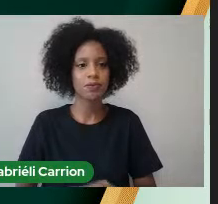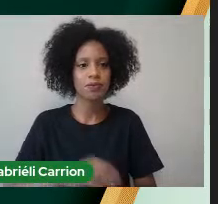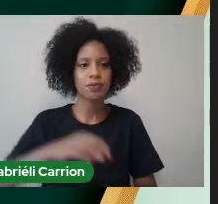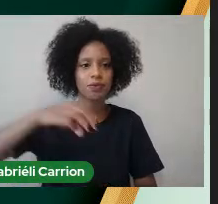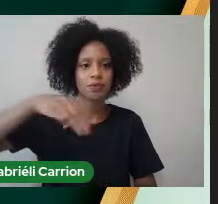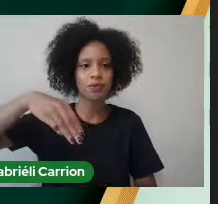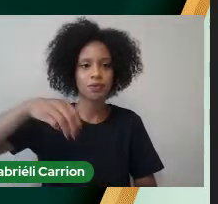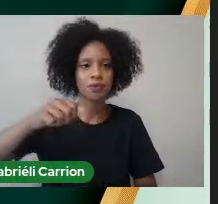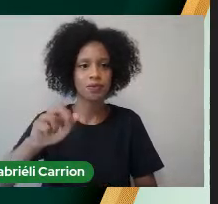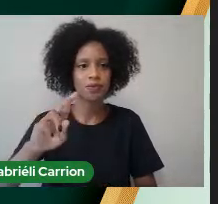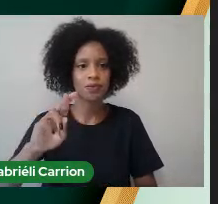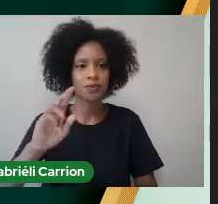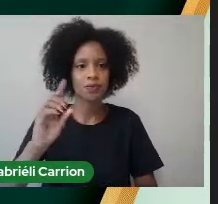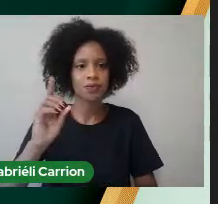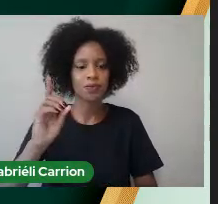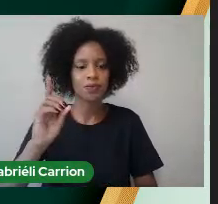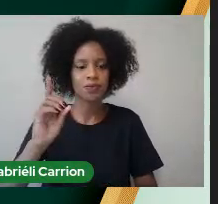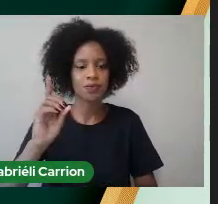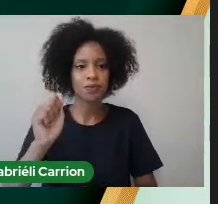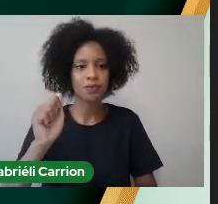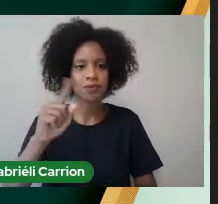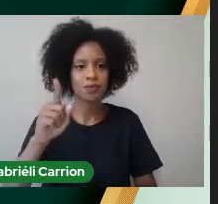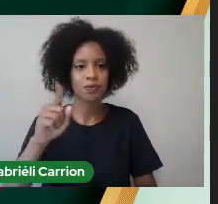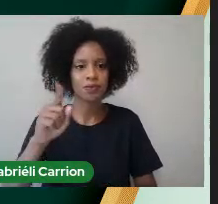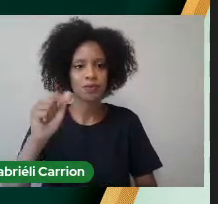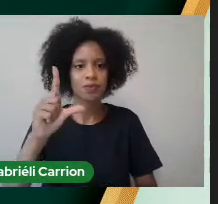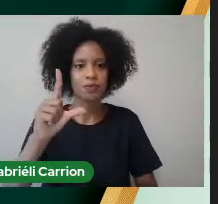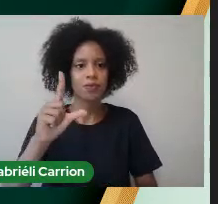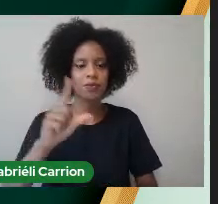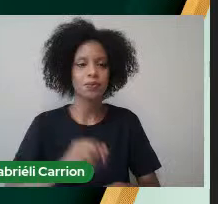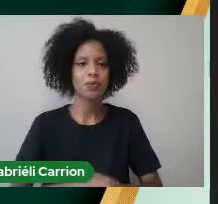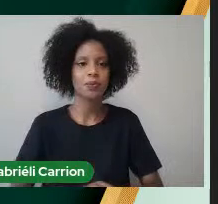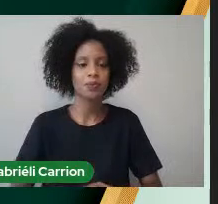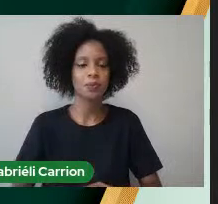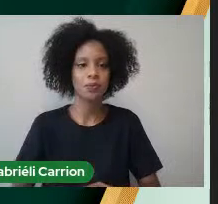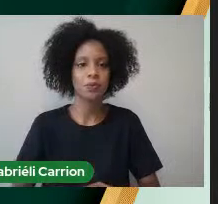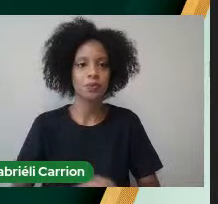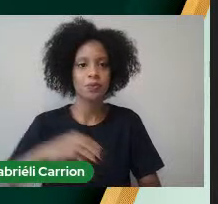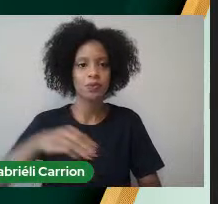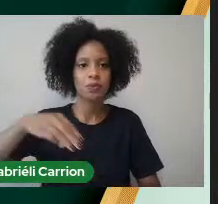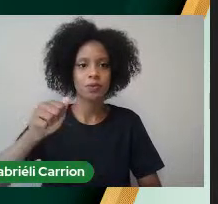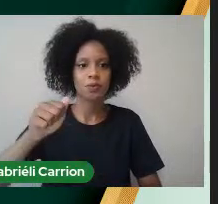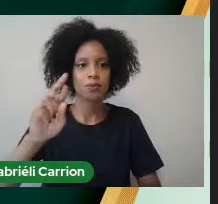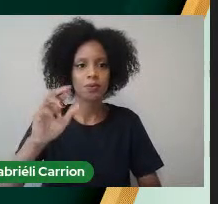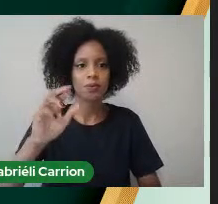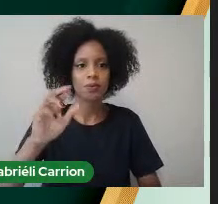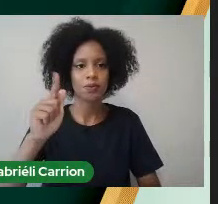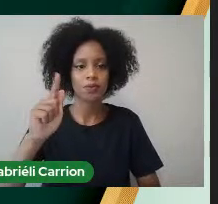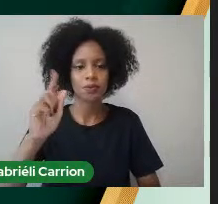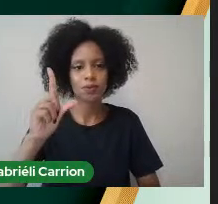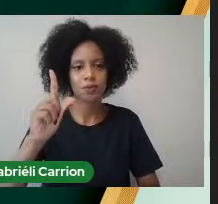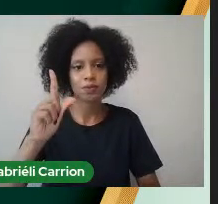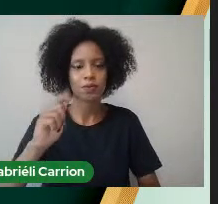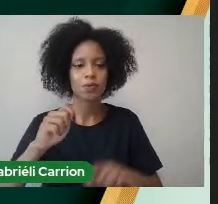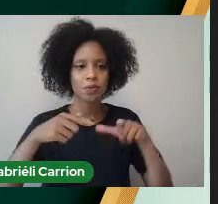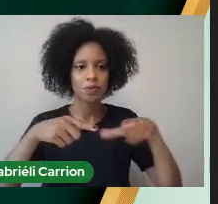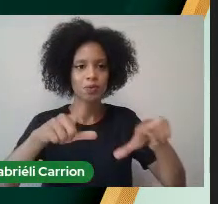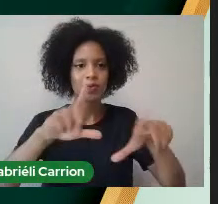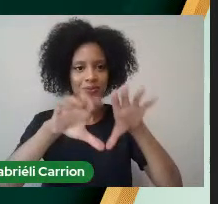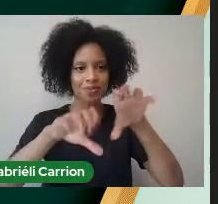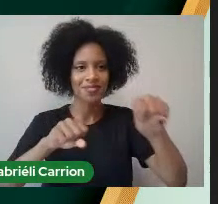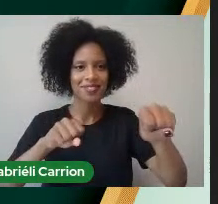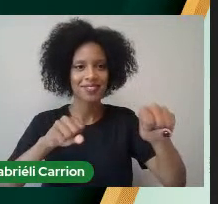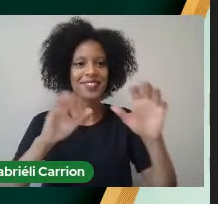Soares de Soares Mari Glauci Soares de Soares Confira-te o grau